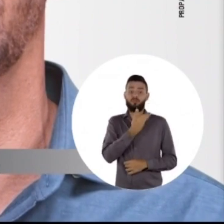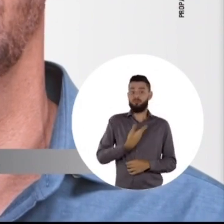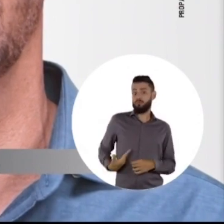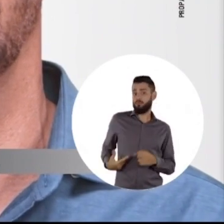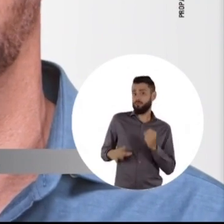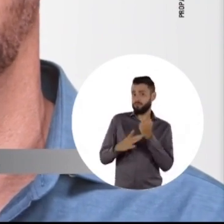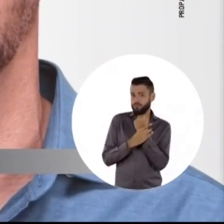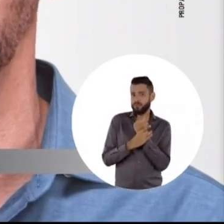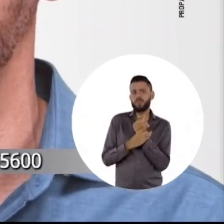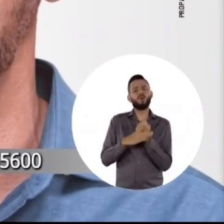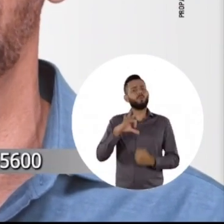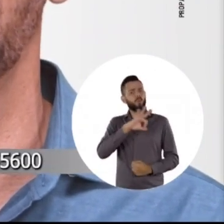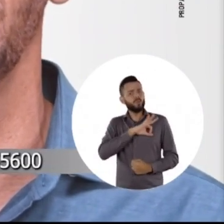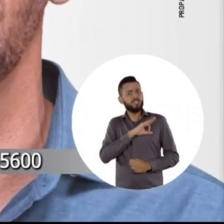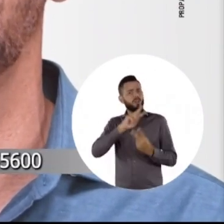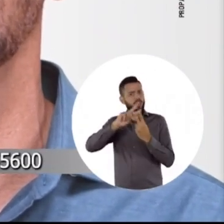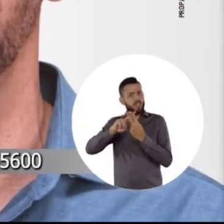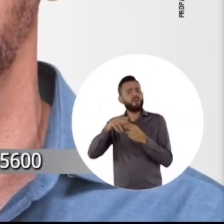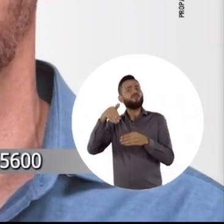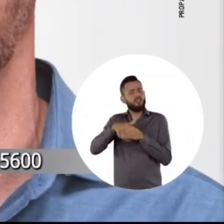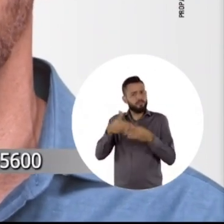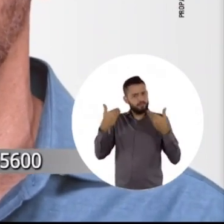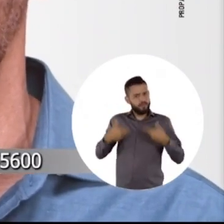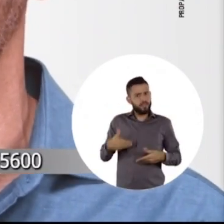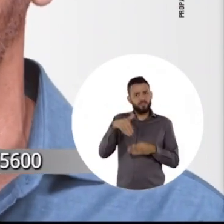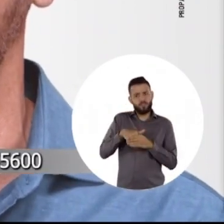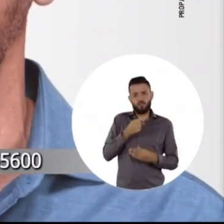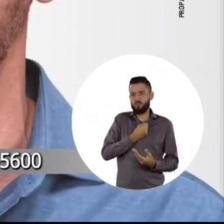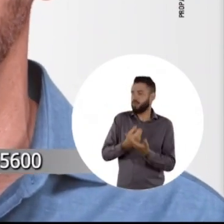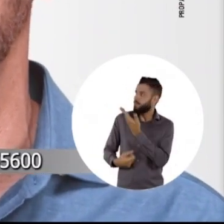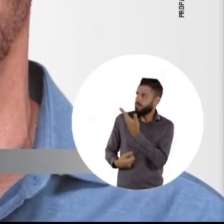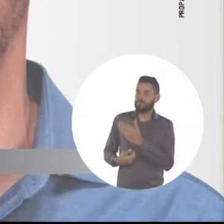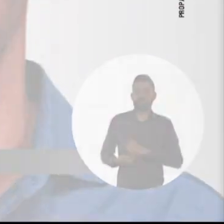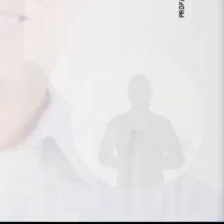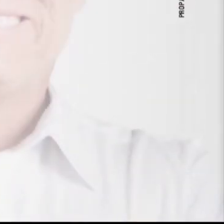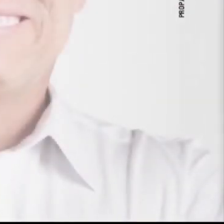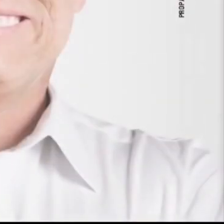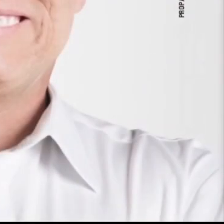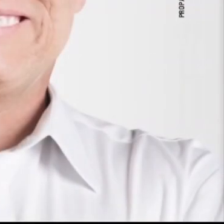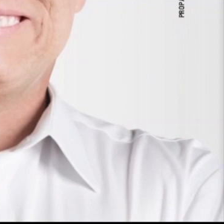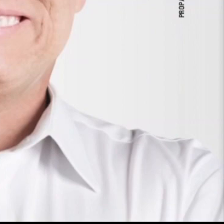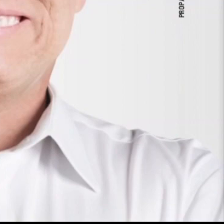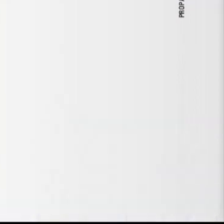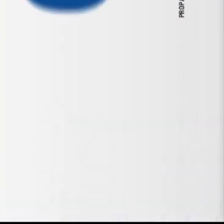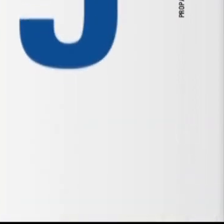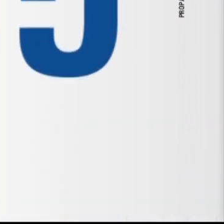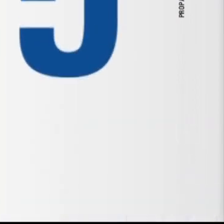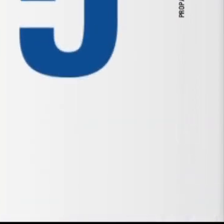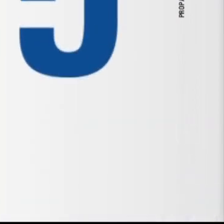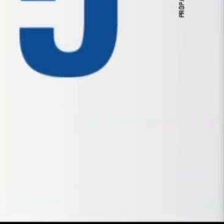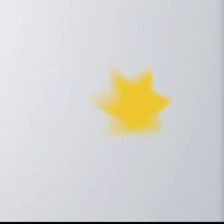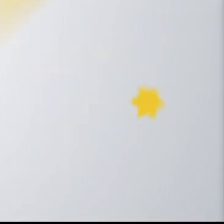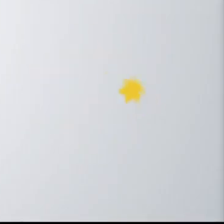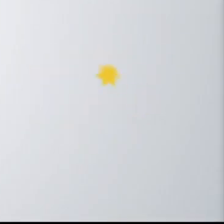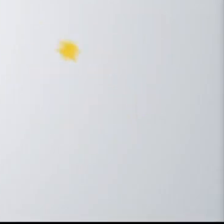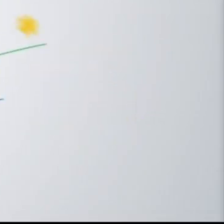servidores da segurança pública. Policial penal, votem policial penal. Vote 55, 600. PSD 55.